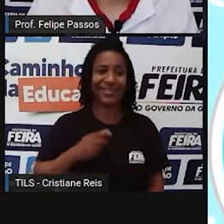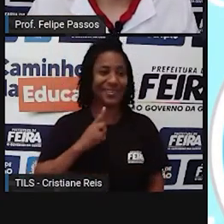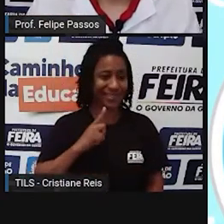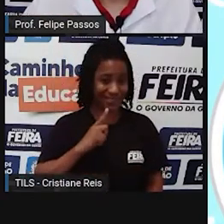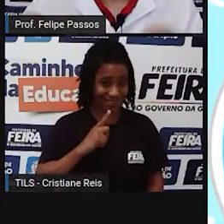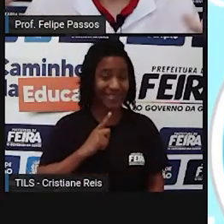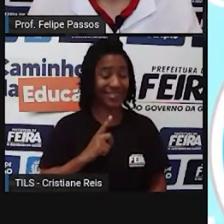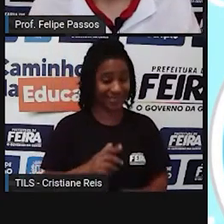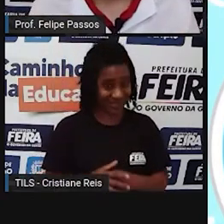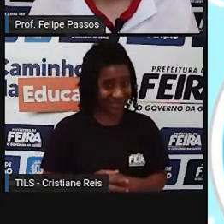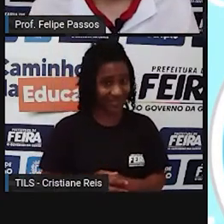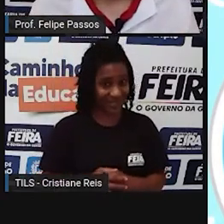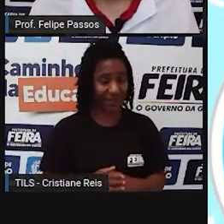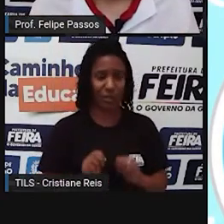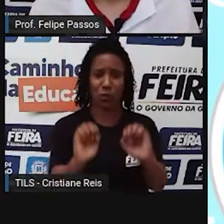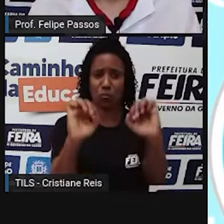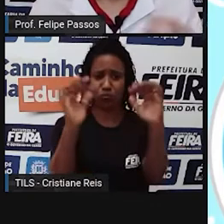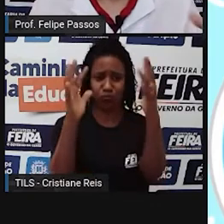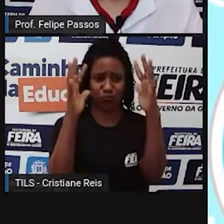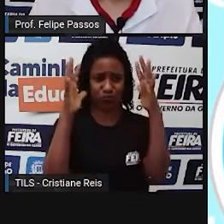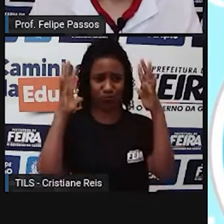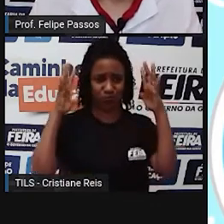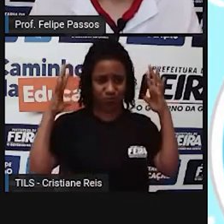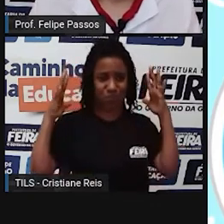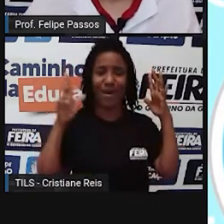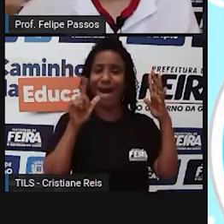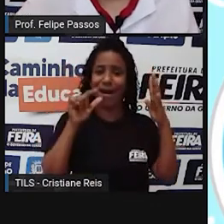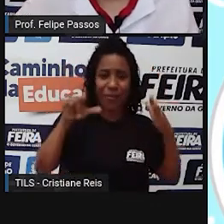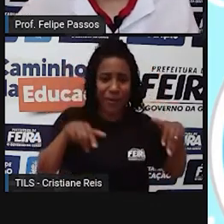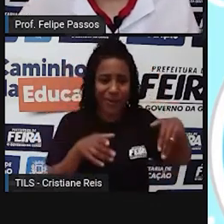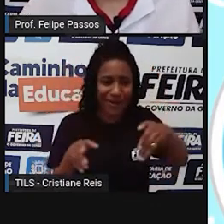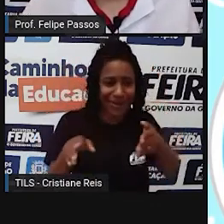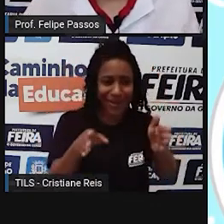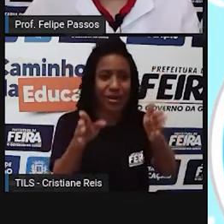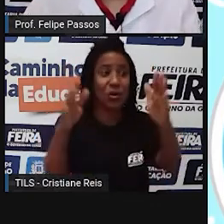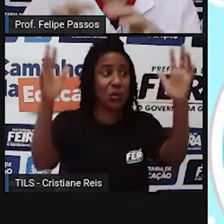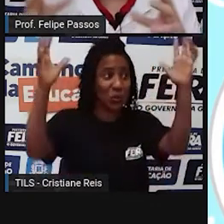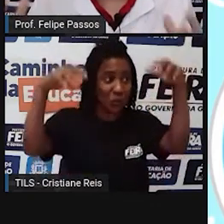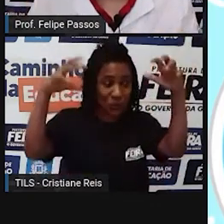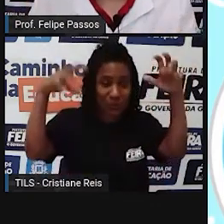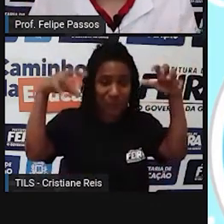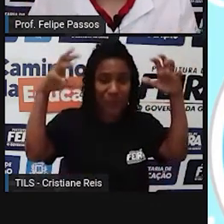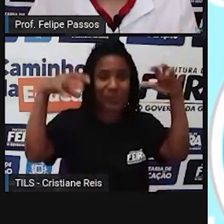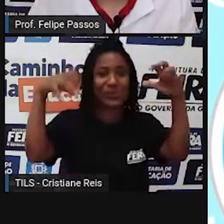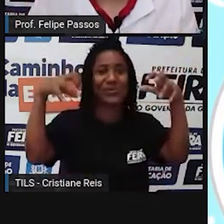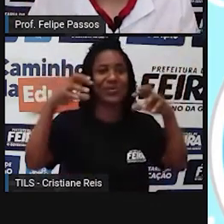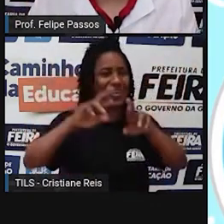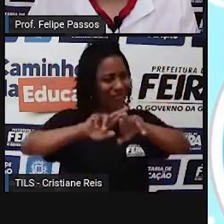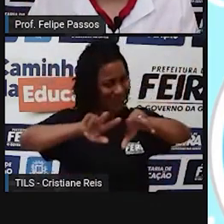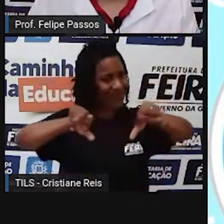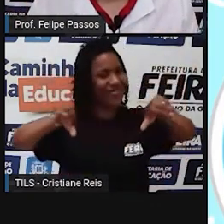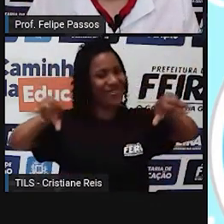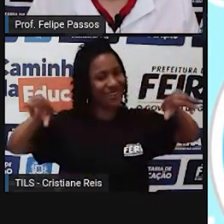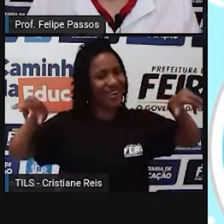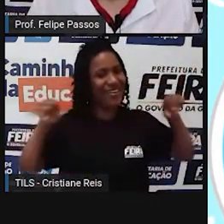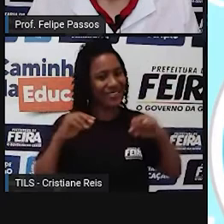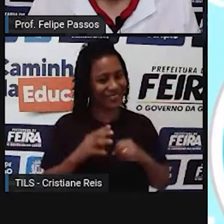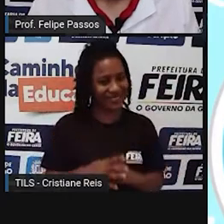estão inseridos? Outras plantas, um rio, a chuva, então ela está exposta ali, é tudo que está em volta dela.